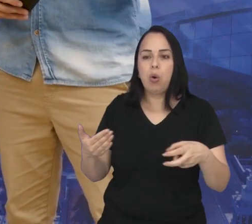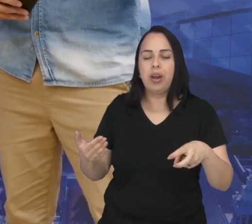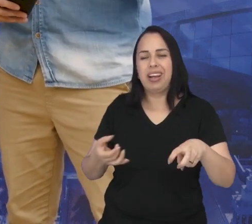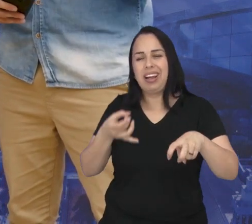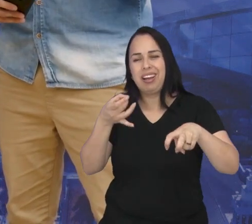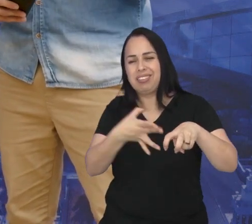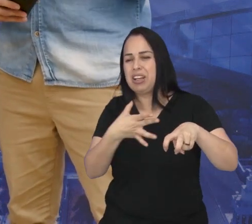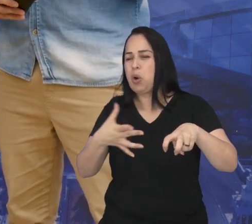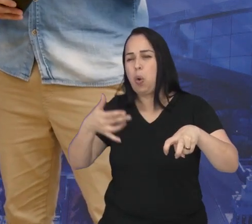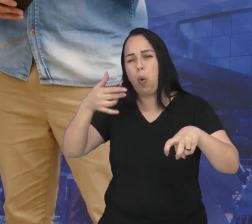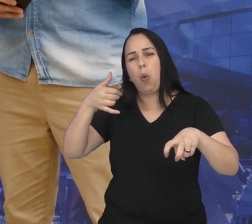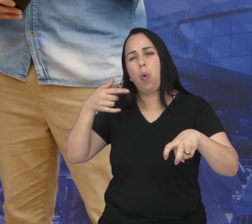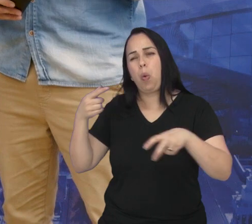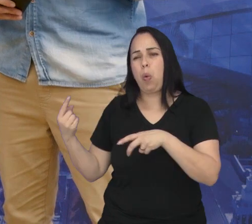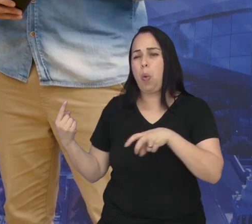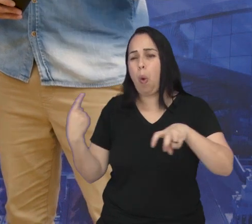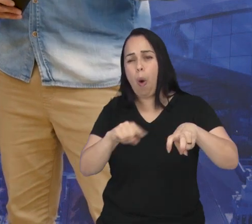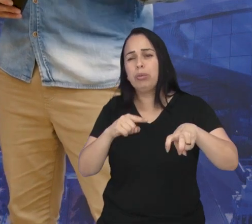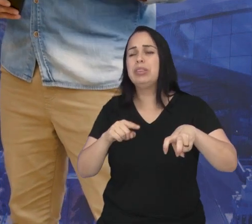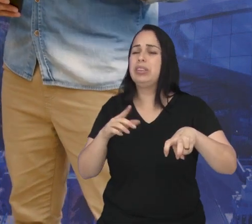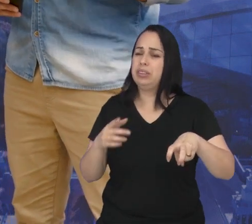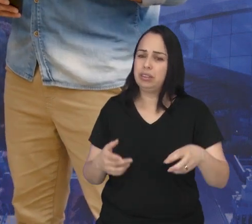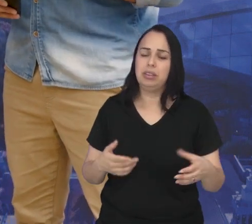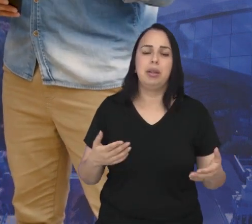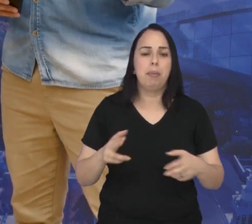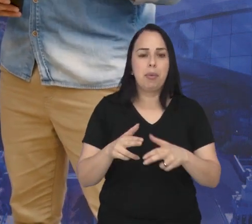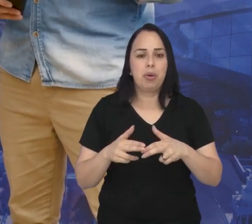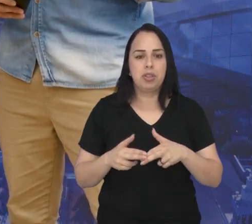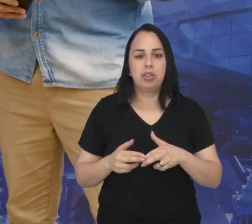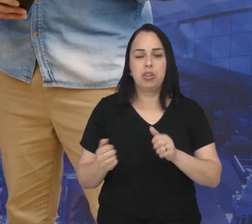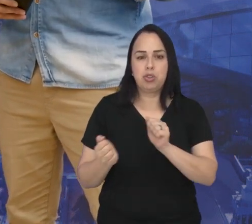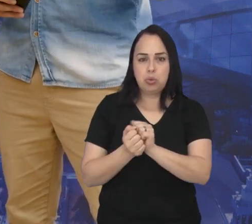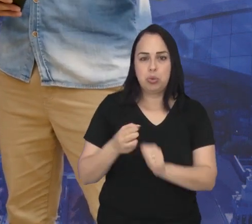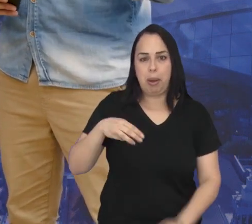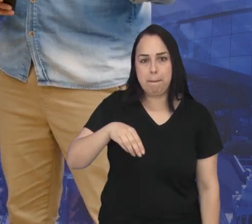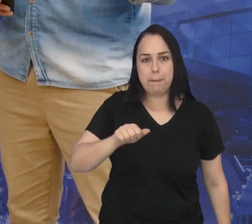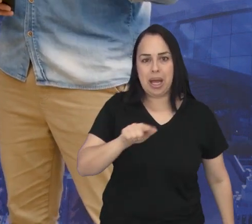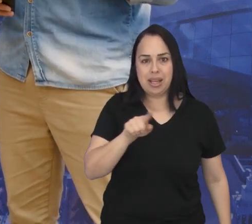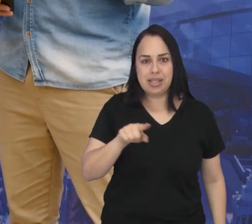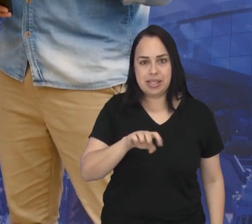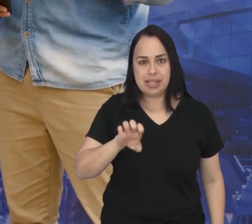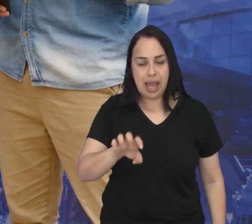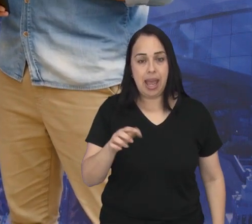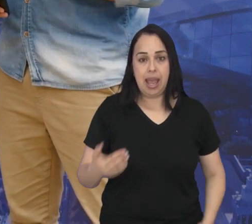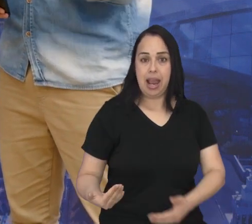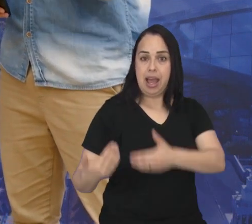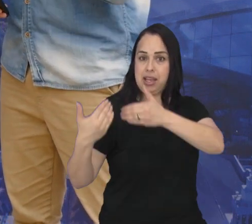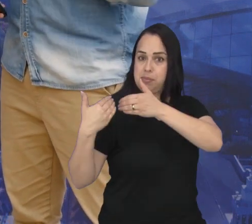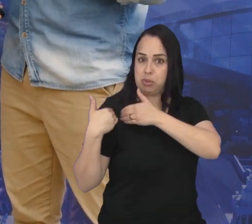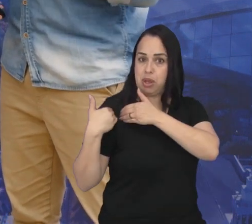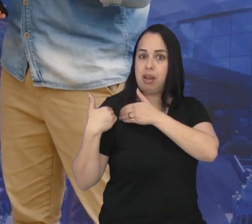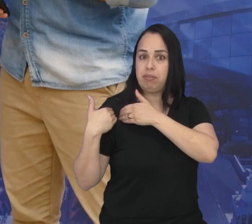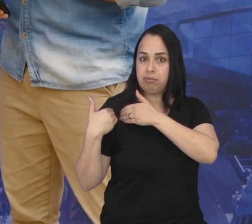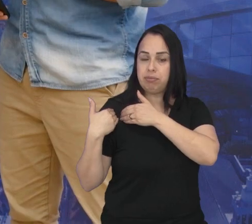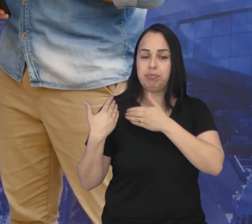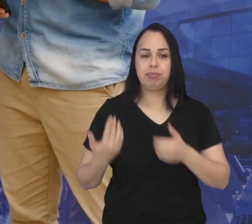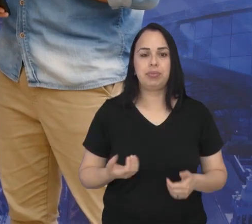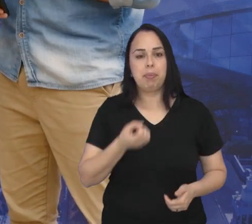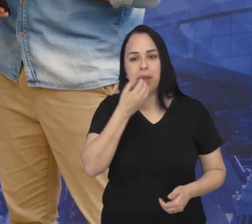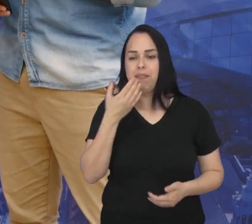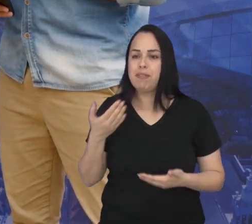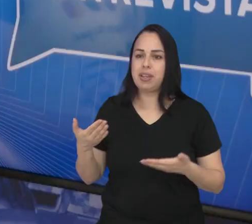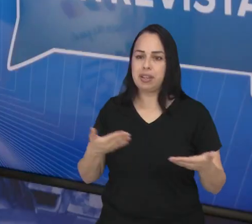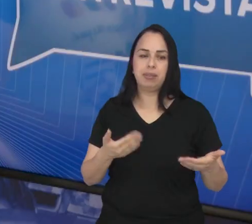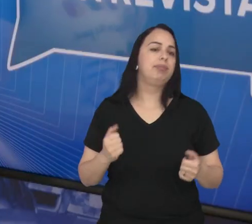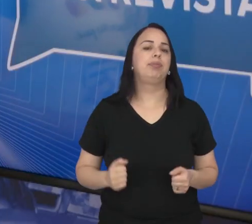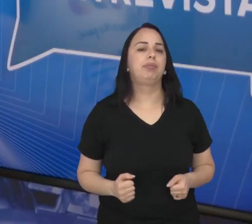combate ao abandono. Por isso, eu estou aqui com a Mazé Zarur, chefe da Divisão de Bem-Estar Animal de São José dos Campos. Seja muito bem-vinda, Mazé.